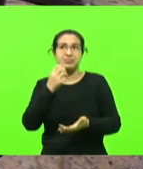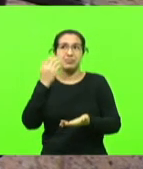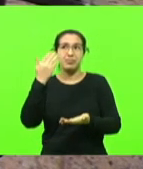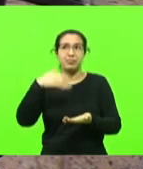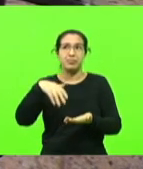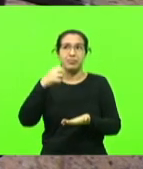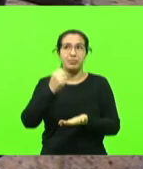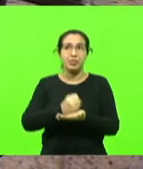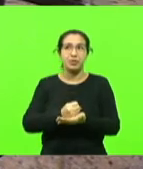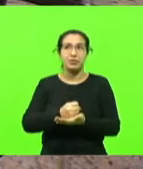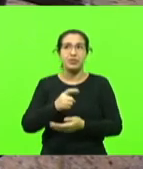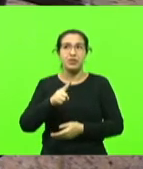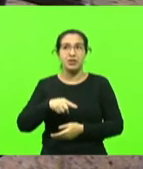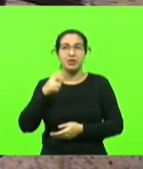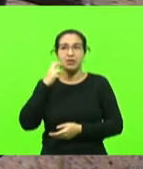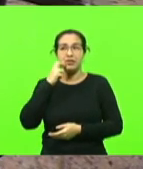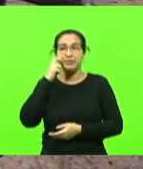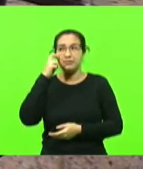que vergonha isso,